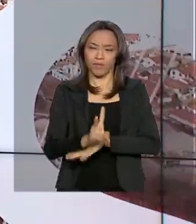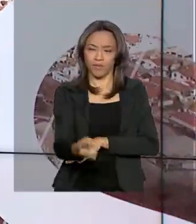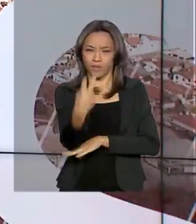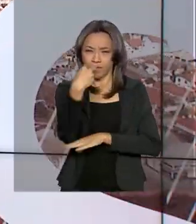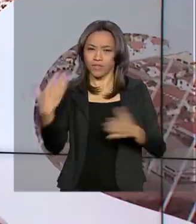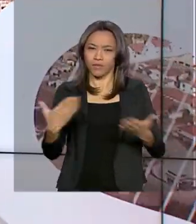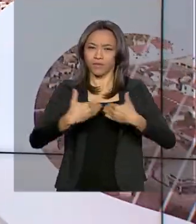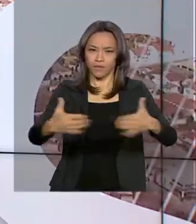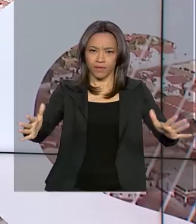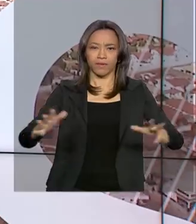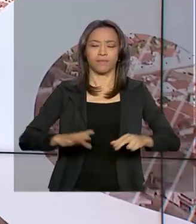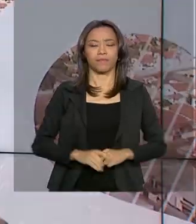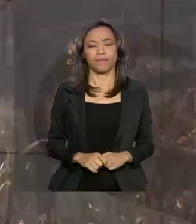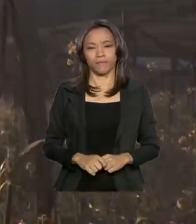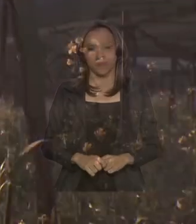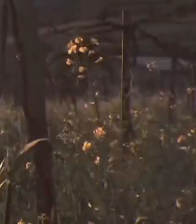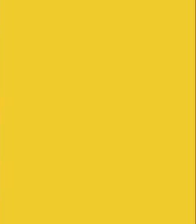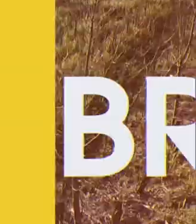em Dia já está no ar.